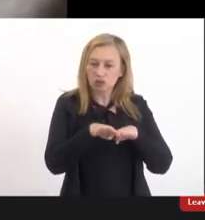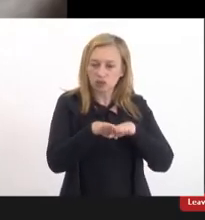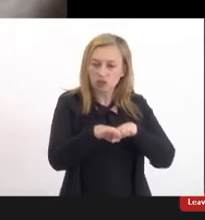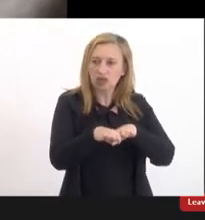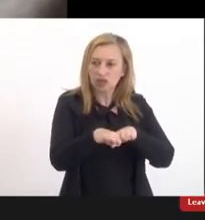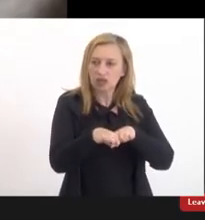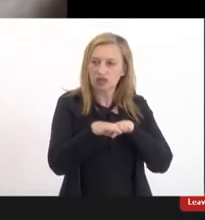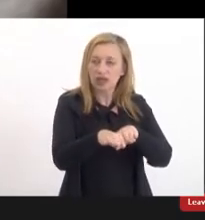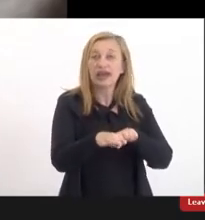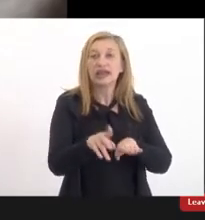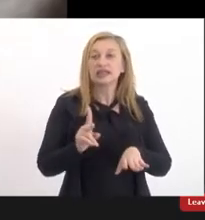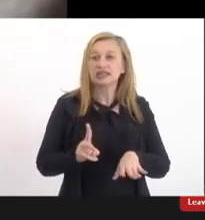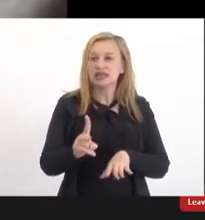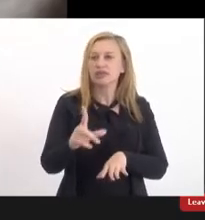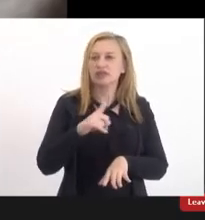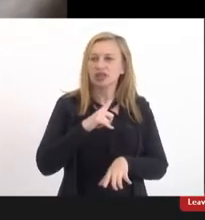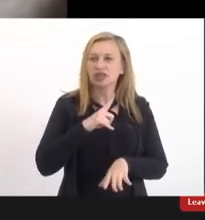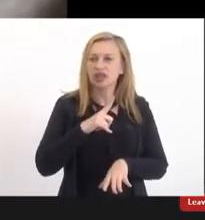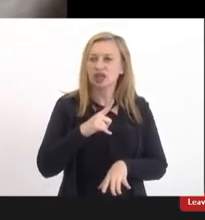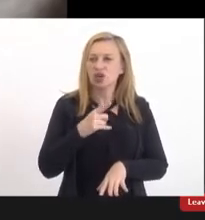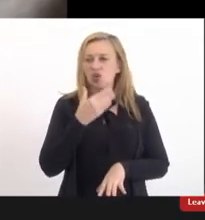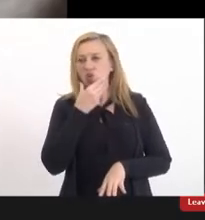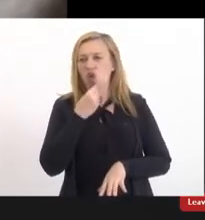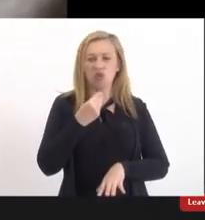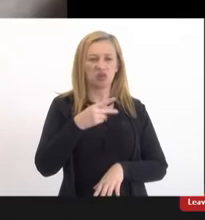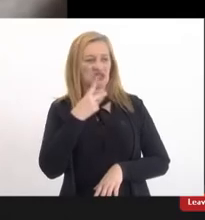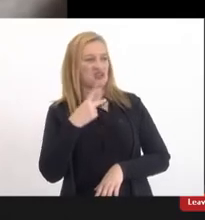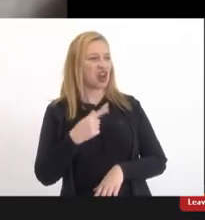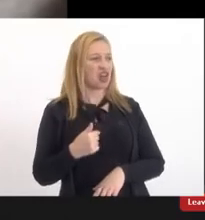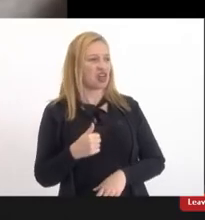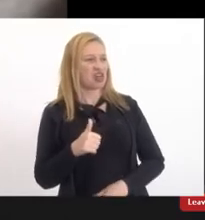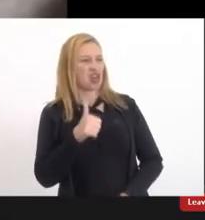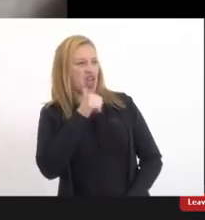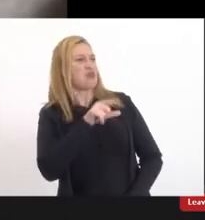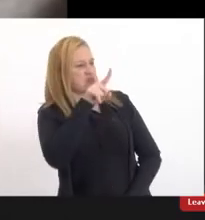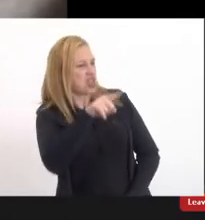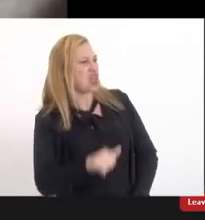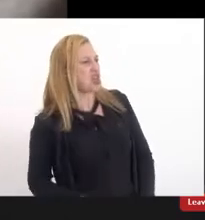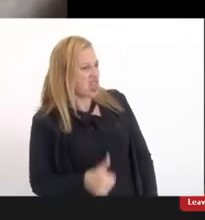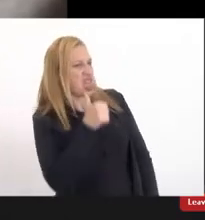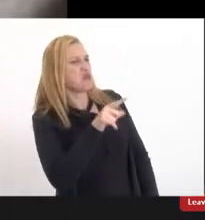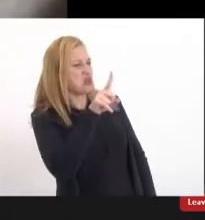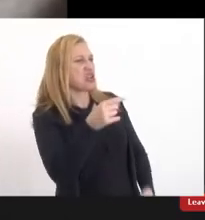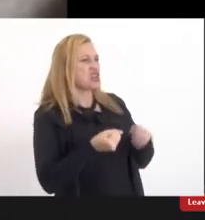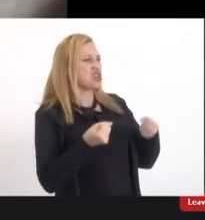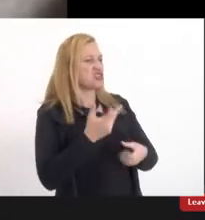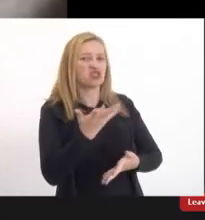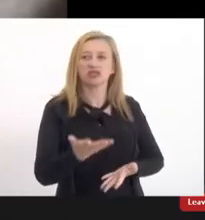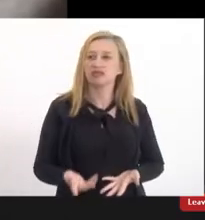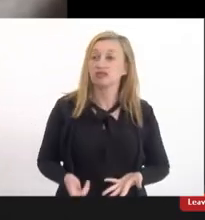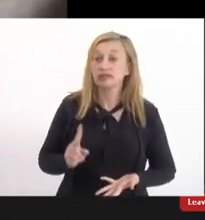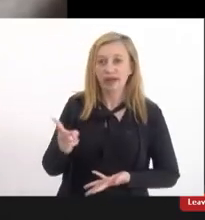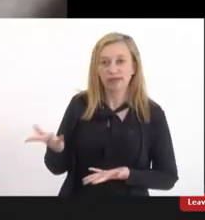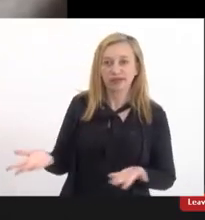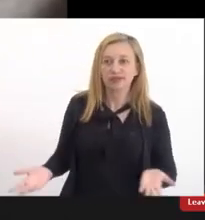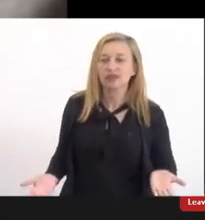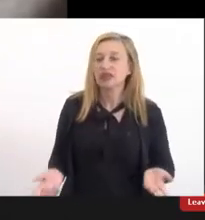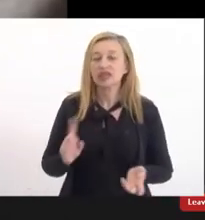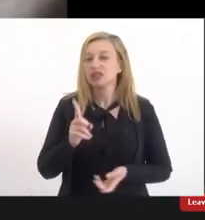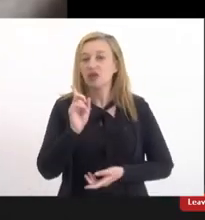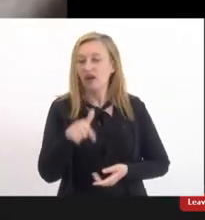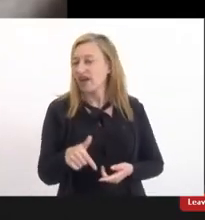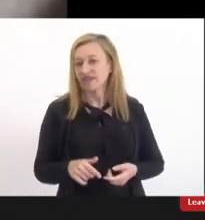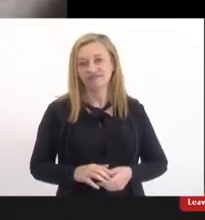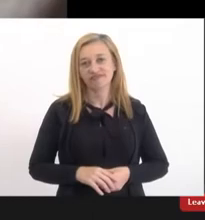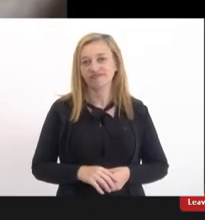direção sempre tem um macho alfa e fala tinha que ser mulher sempre tem a gente ainda ouve isso e não é assim não